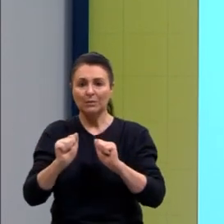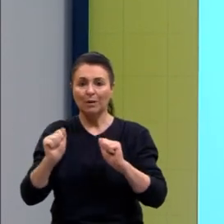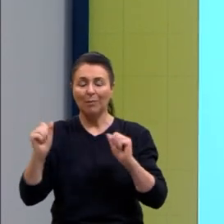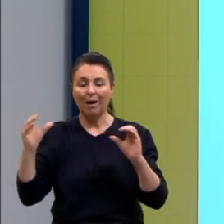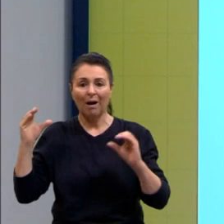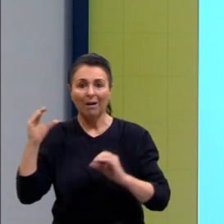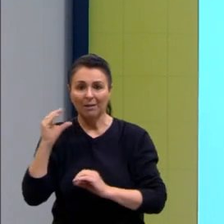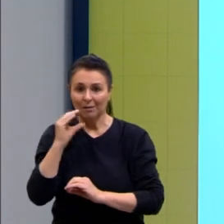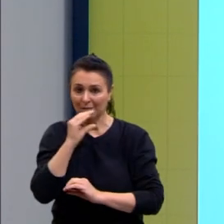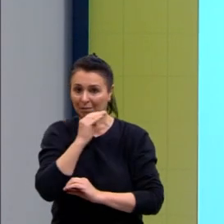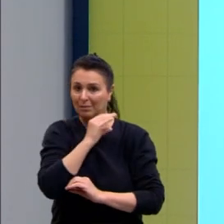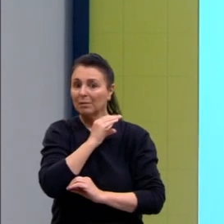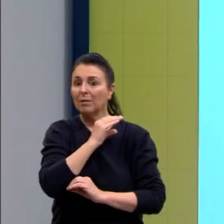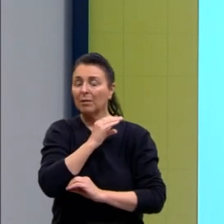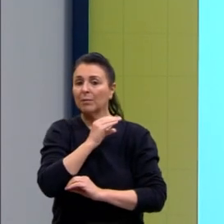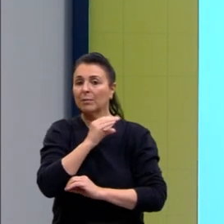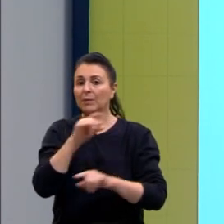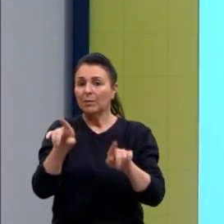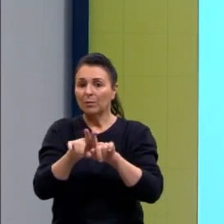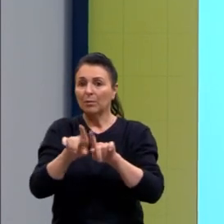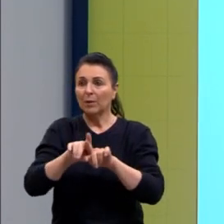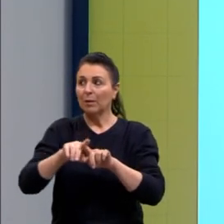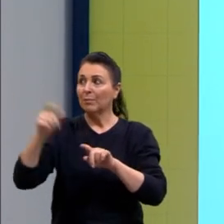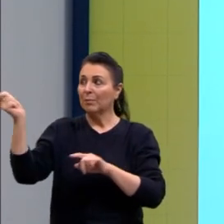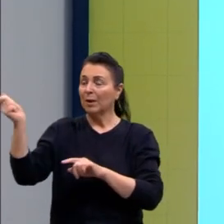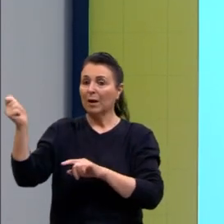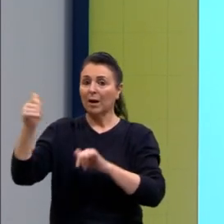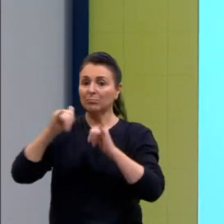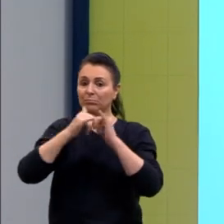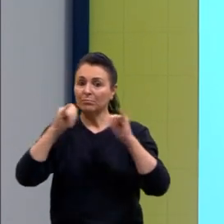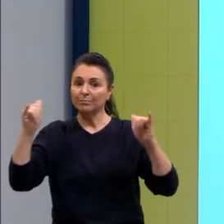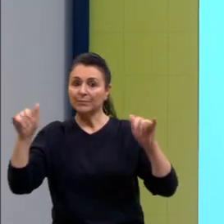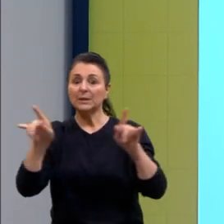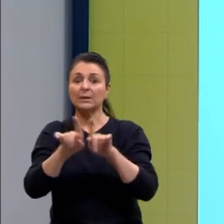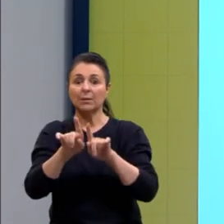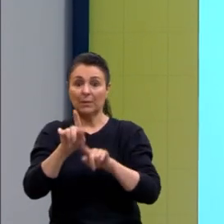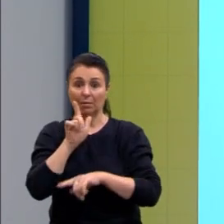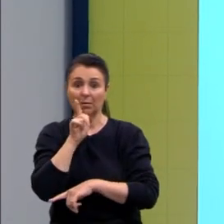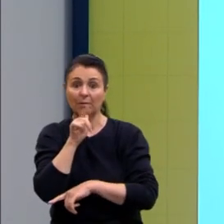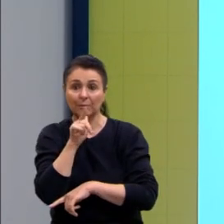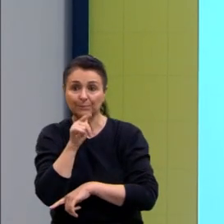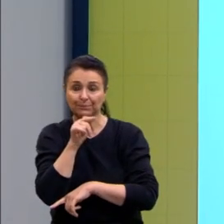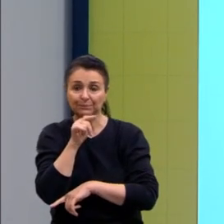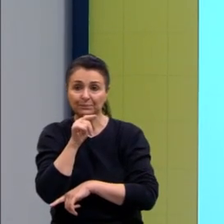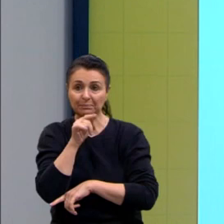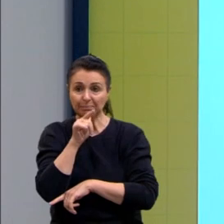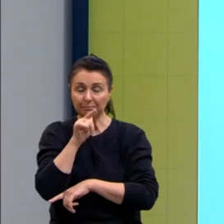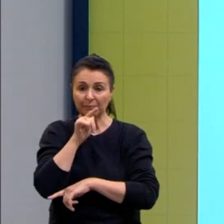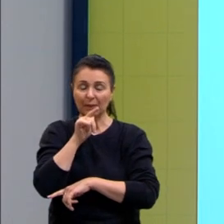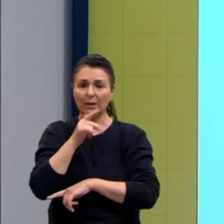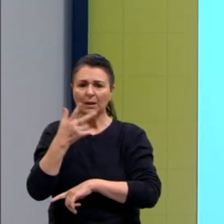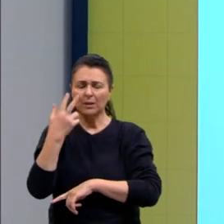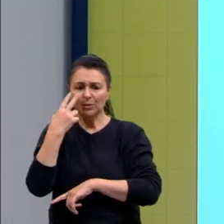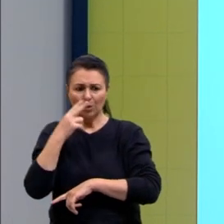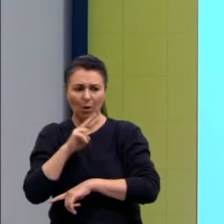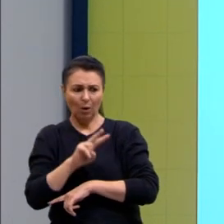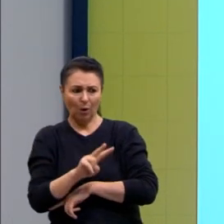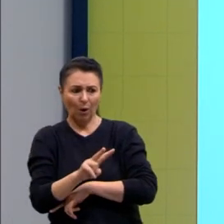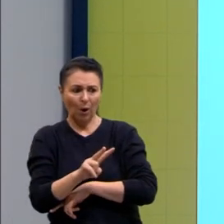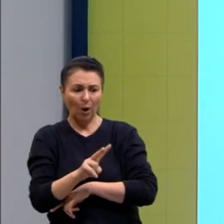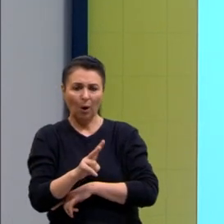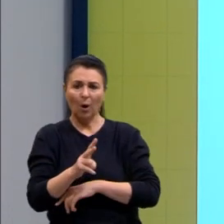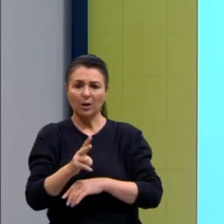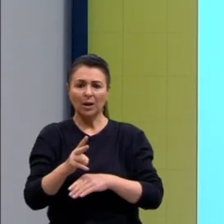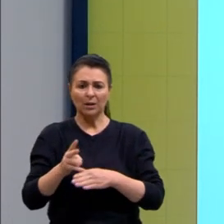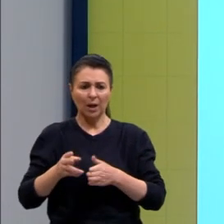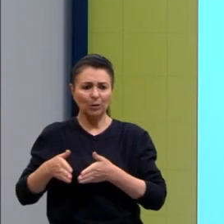gerando eletricidade, como, por exemplo, aquecer uma água, né, tu deixa ali, às vezes a gente olha na estrada,